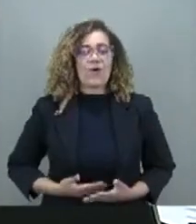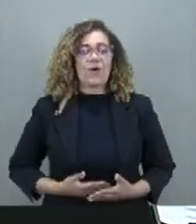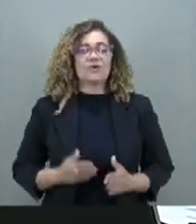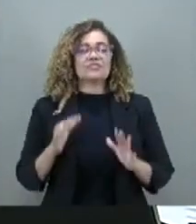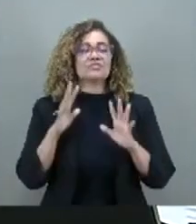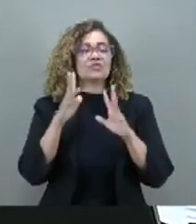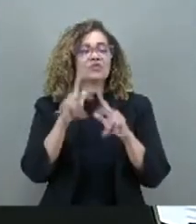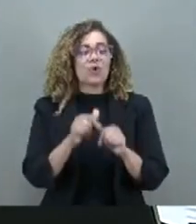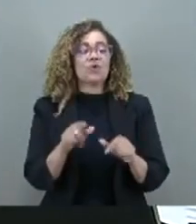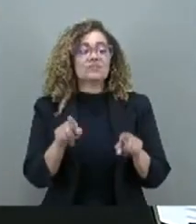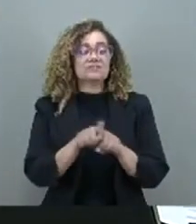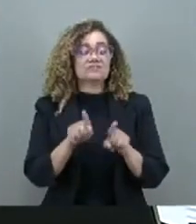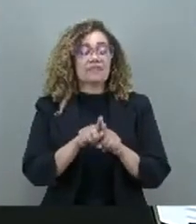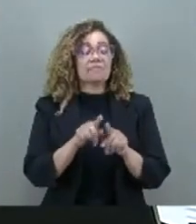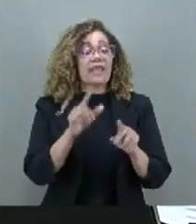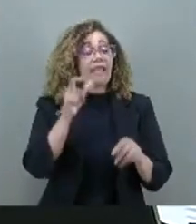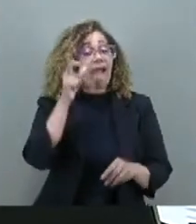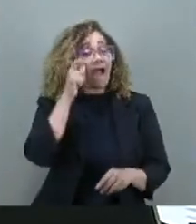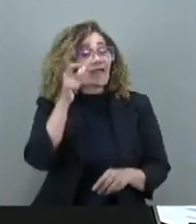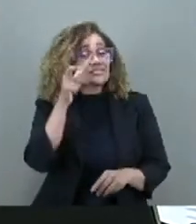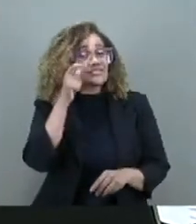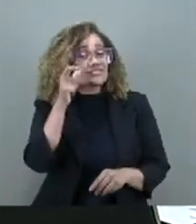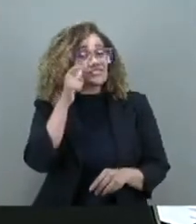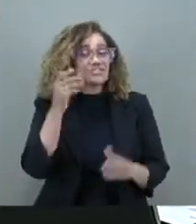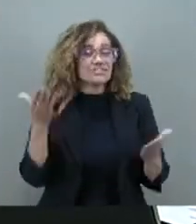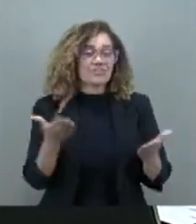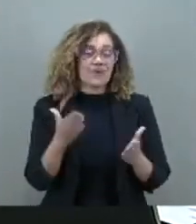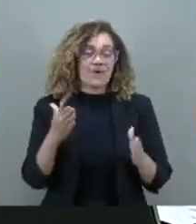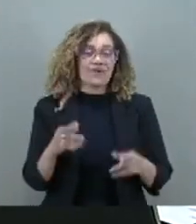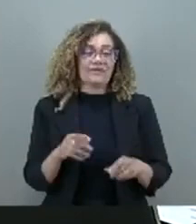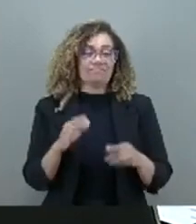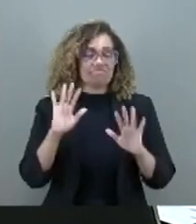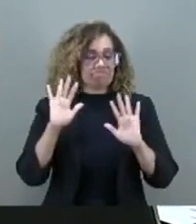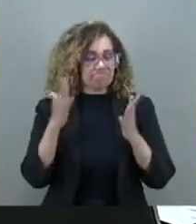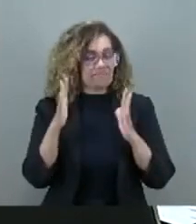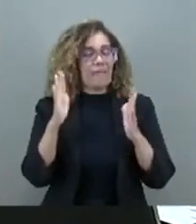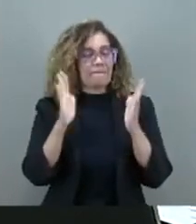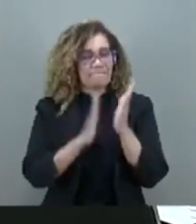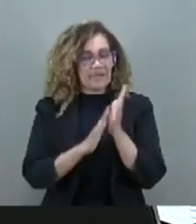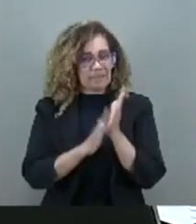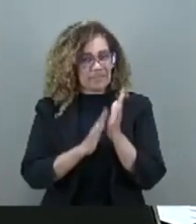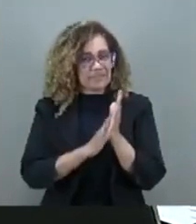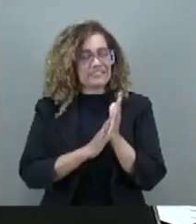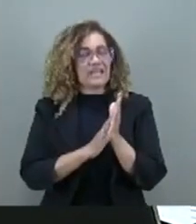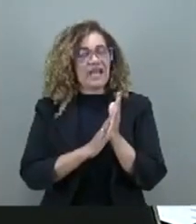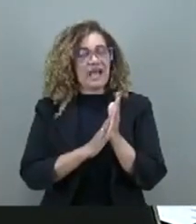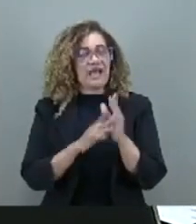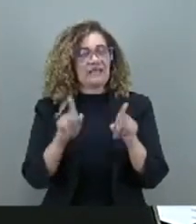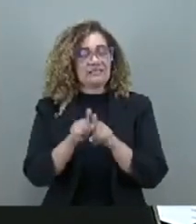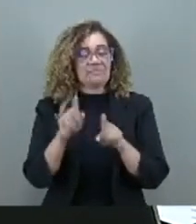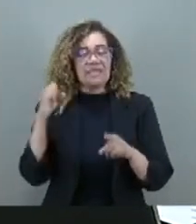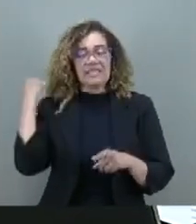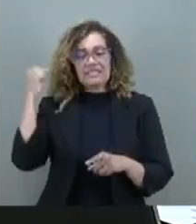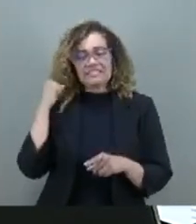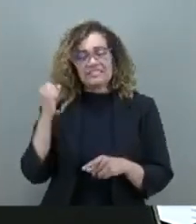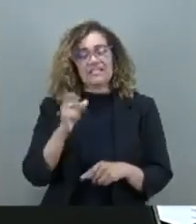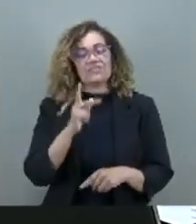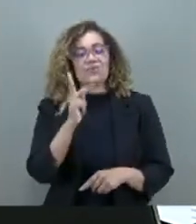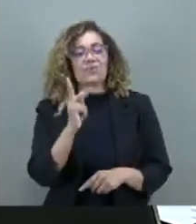e todas as pessoas que estão nos assistindo nesse momento. Quero parabenizar o senador Cajuru